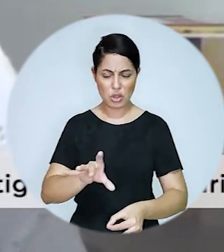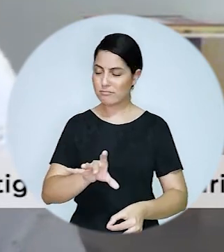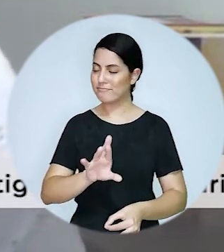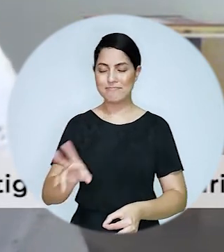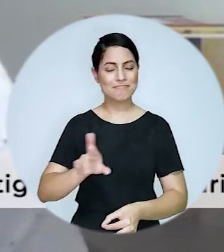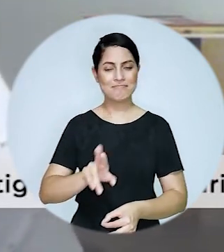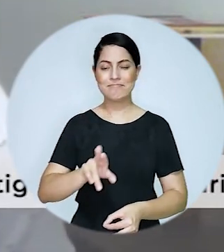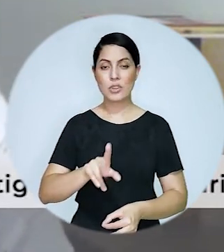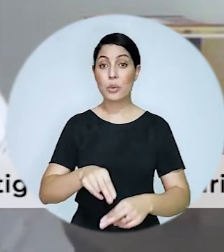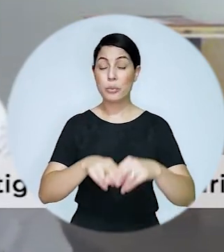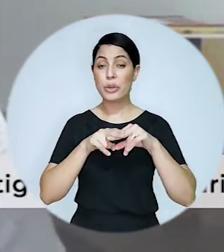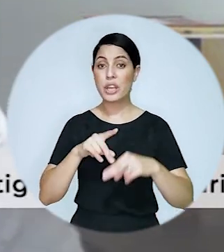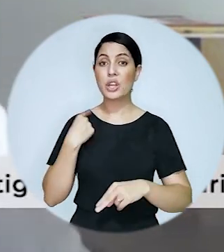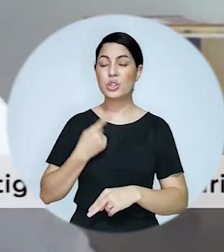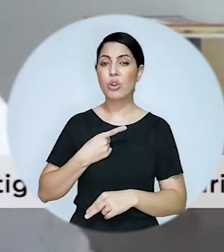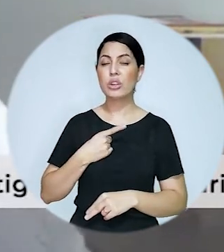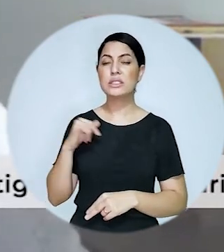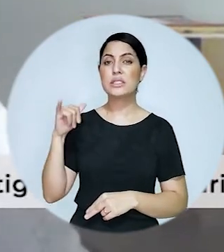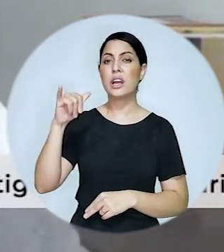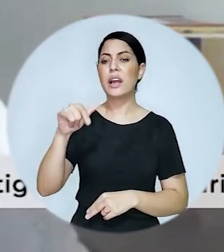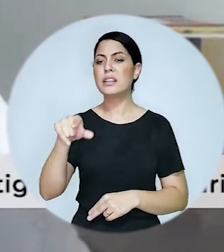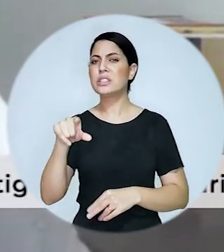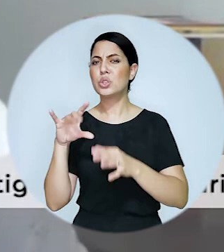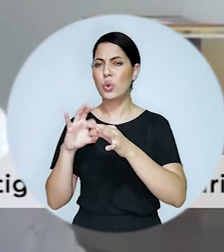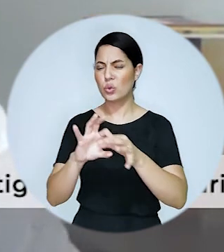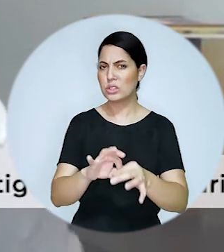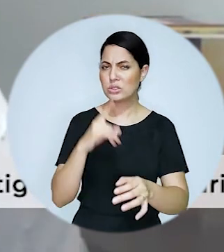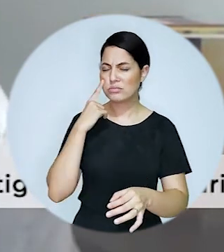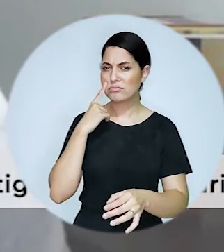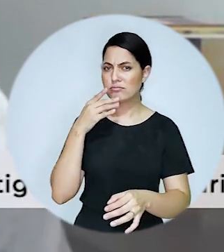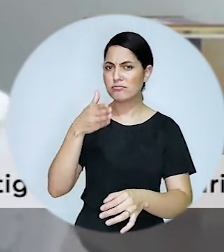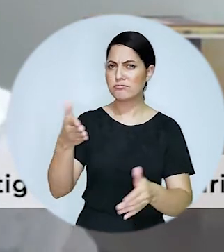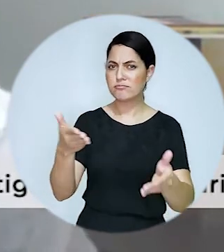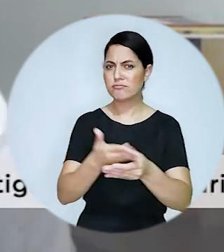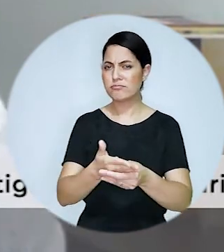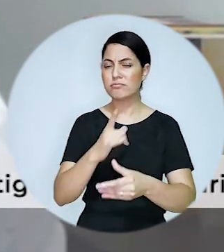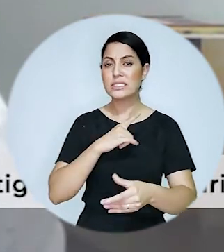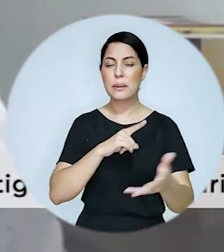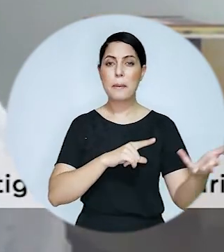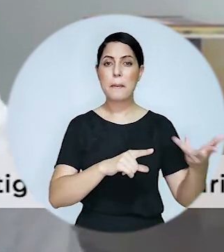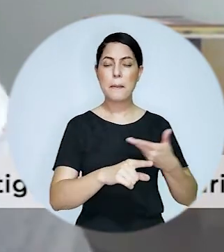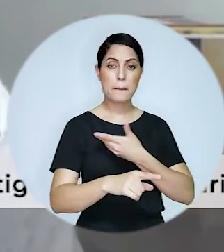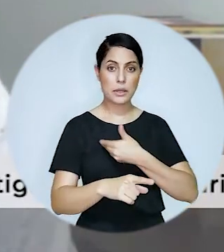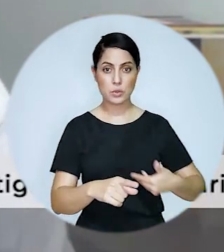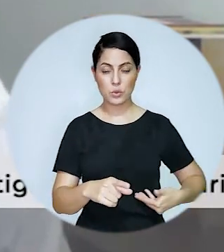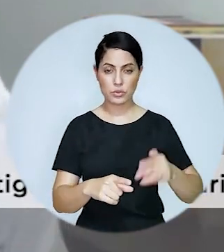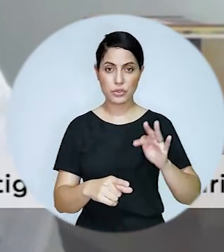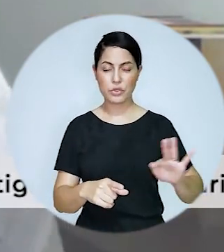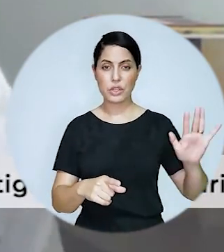porque na verdade a gente tinha ali lá a partir do caos aéreo a gente verificou se verificam uma série de medidas do governo